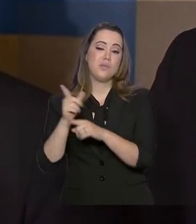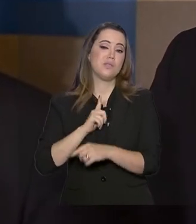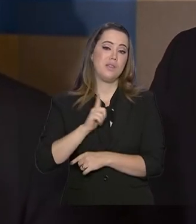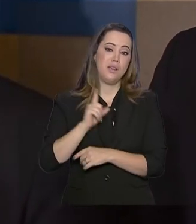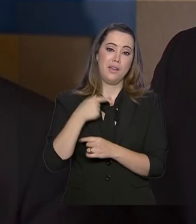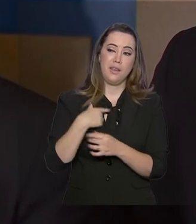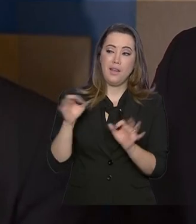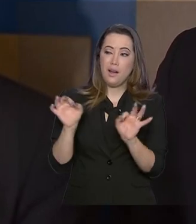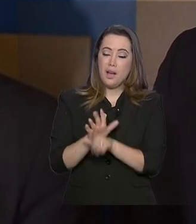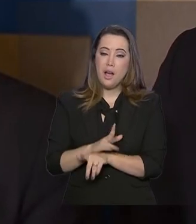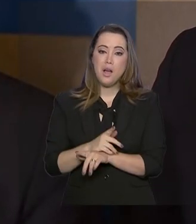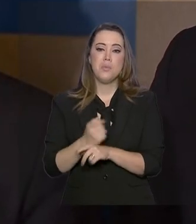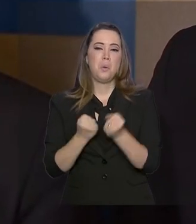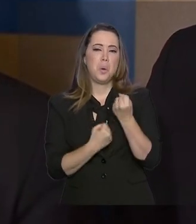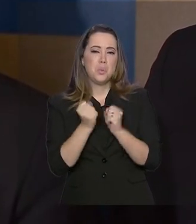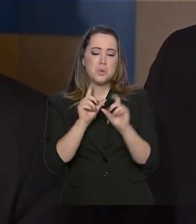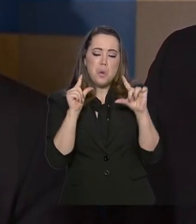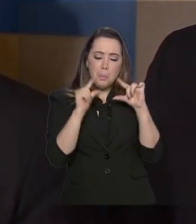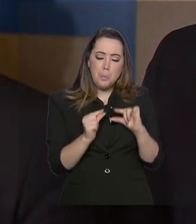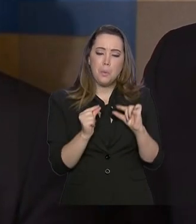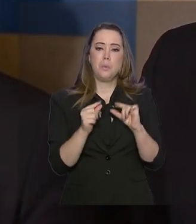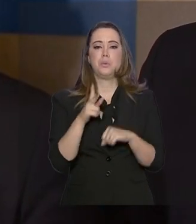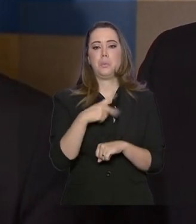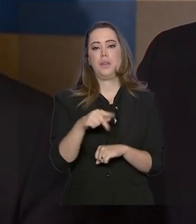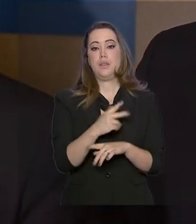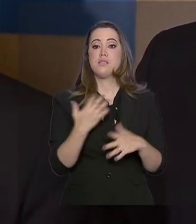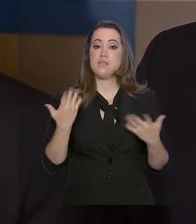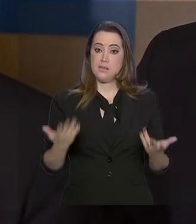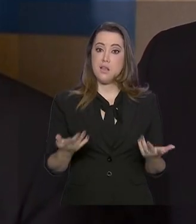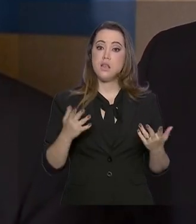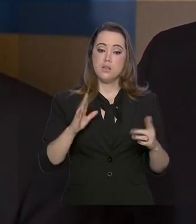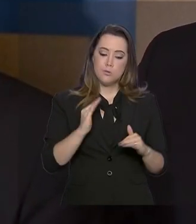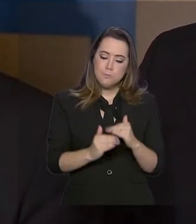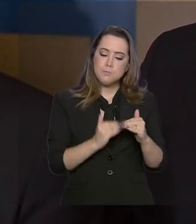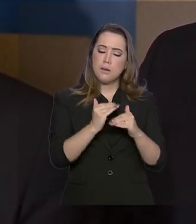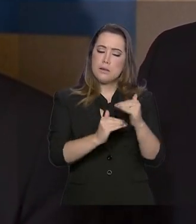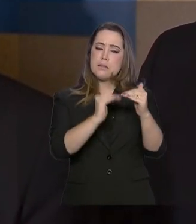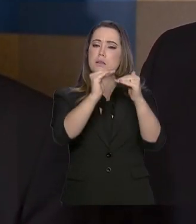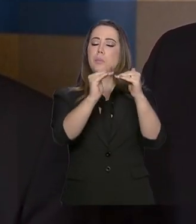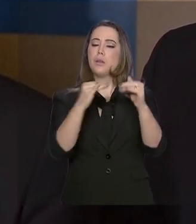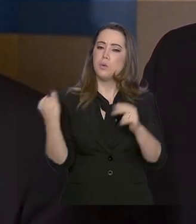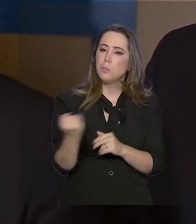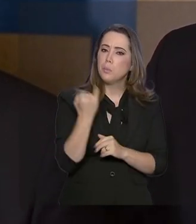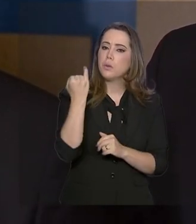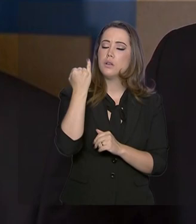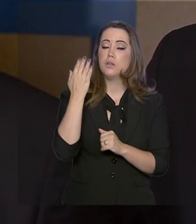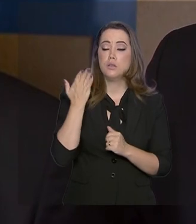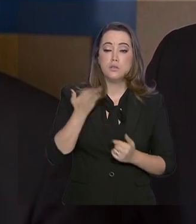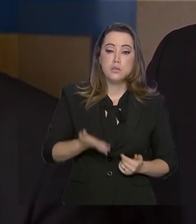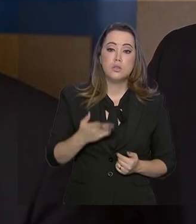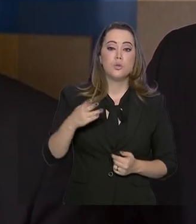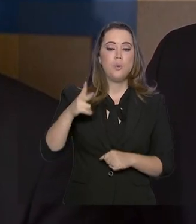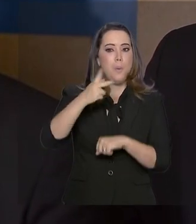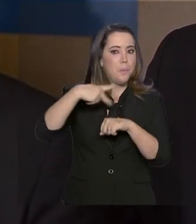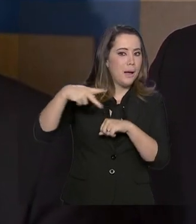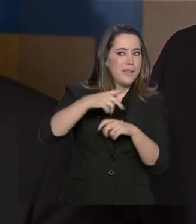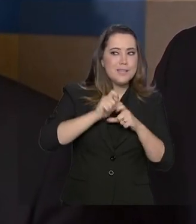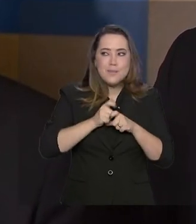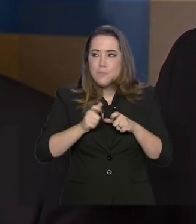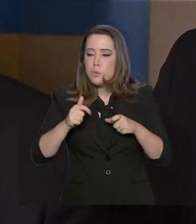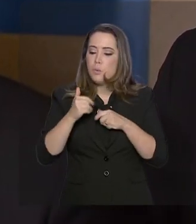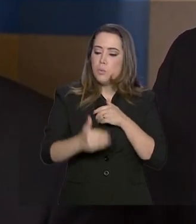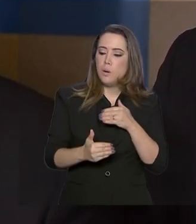baixa produtividade que nós temos aqui no país. A partir daí, com esse crescimento sustentável, a nação como um todo